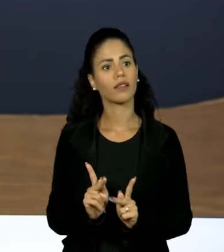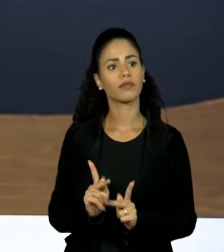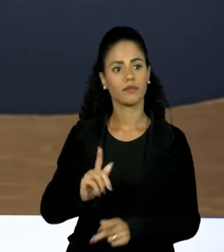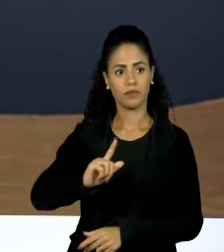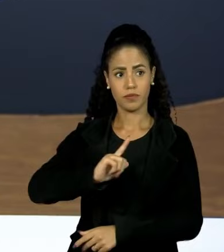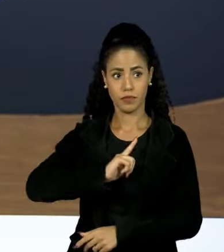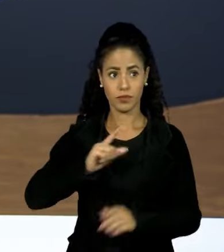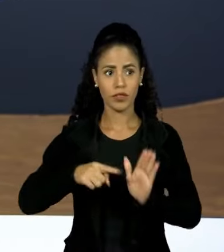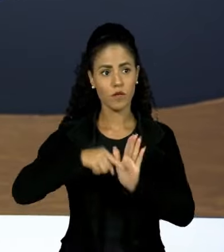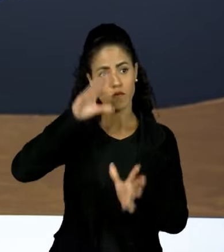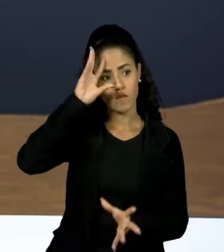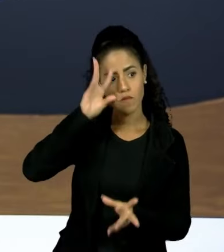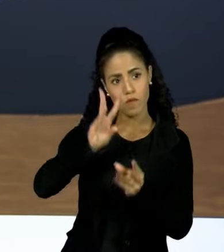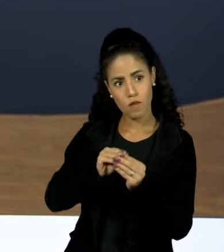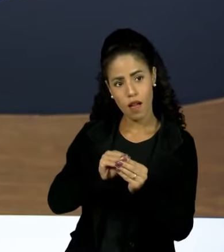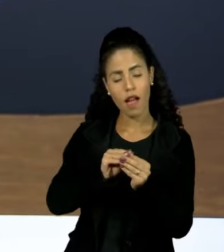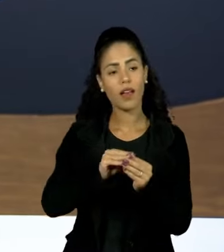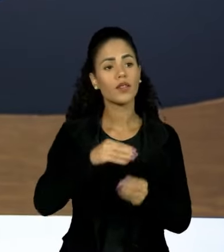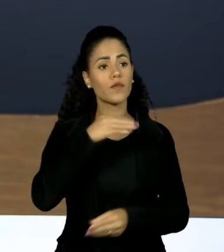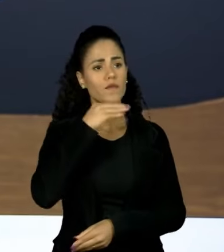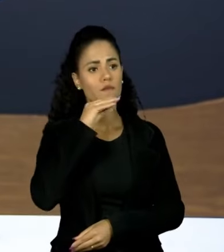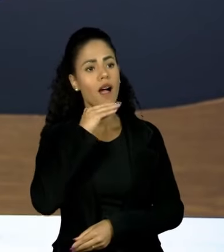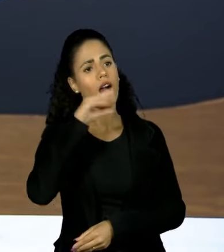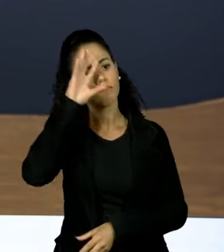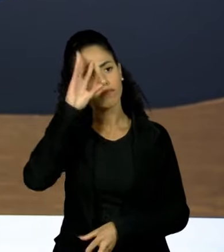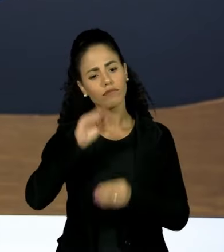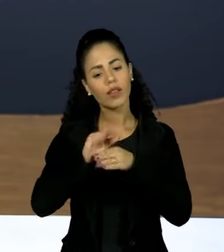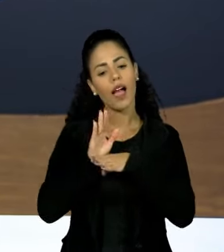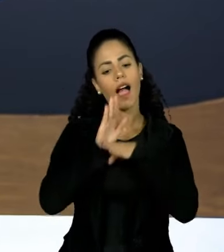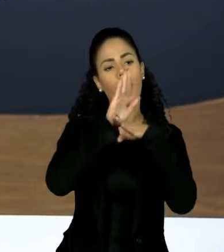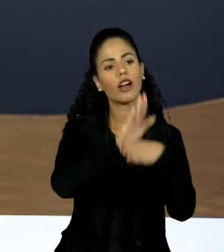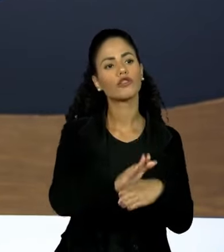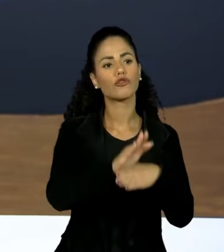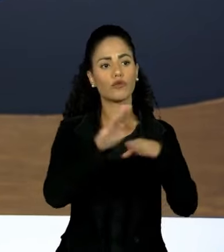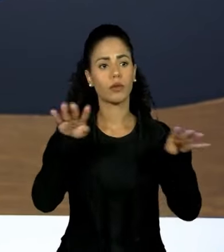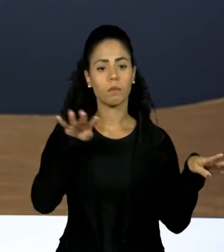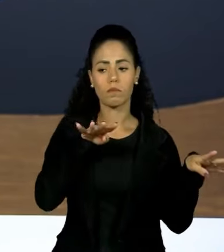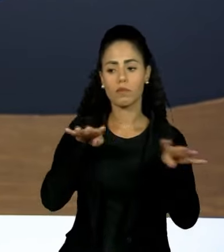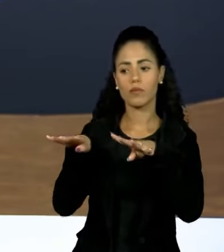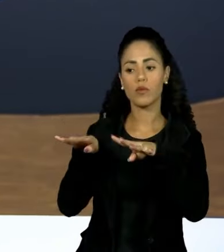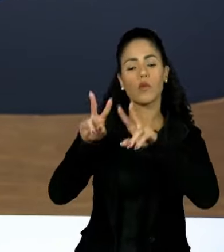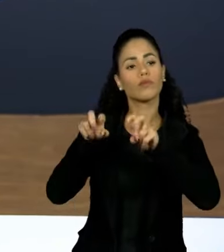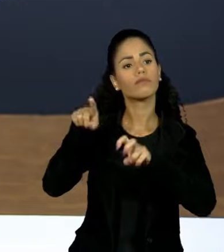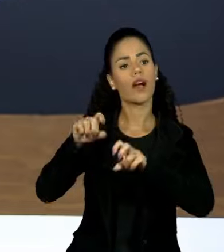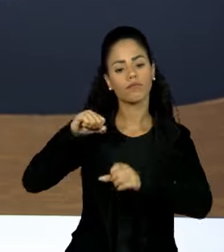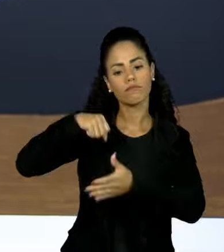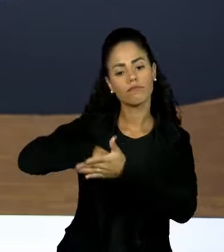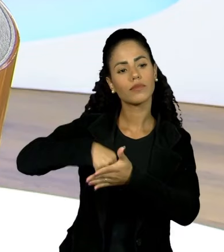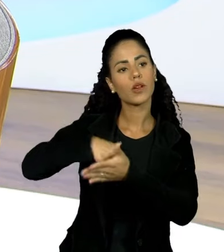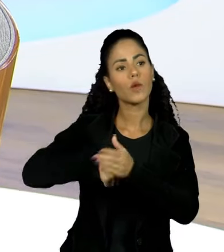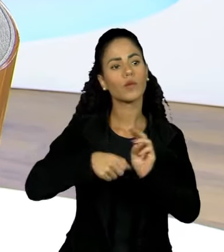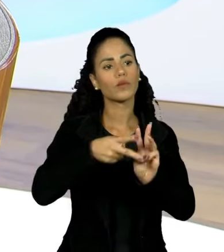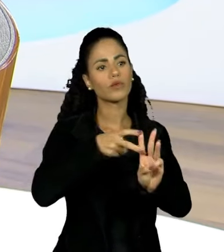seu entendimento, o que isso ajuda a dar visibilidade para a causa indígena brasileira?